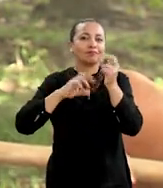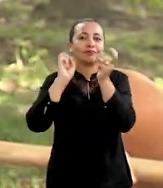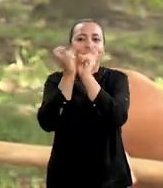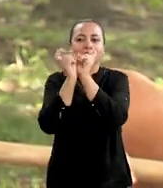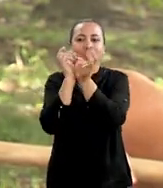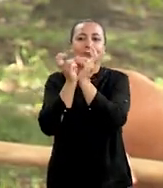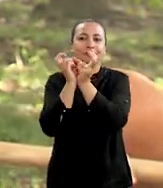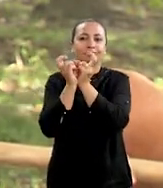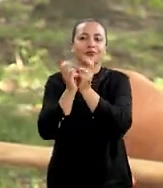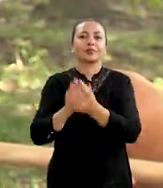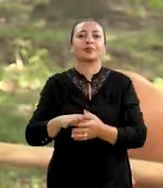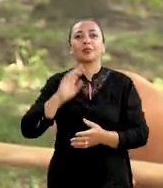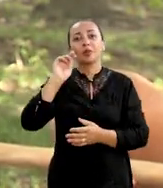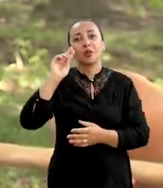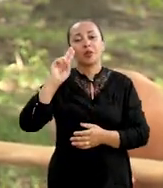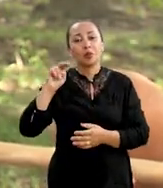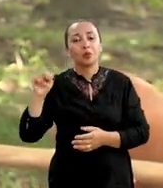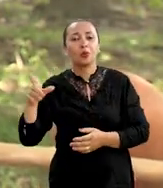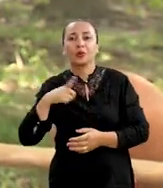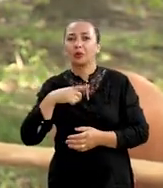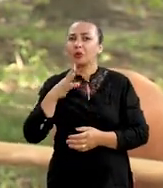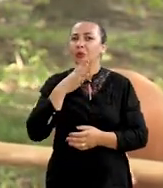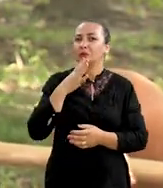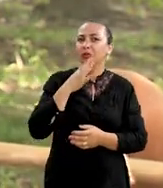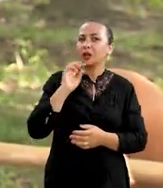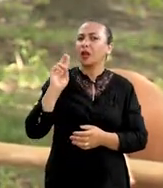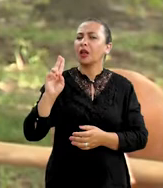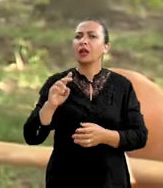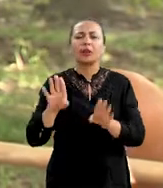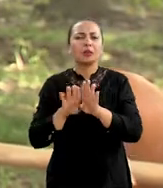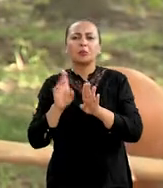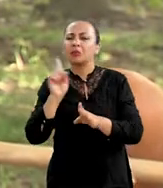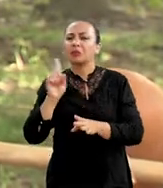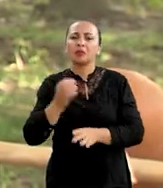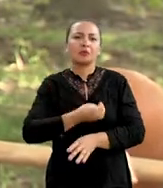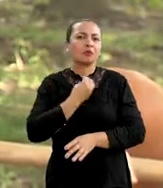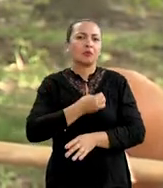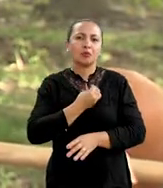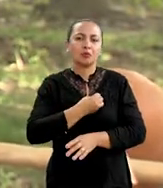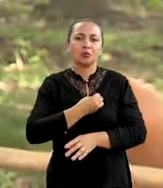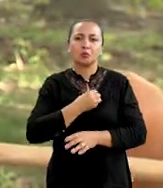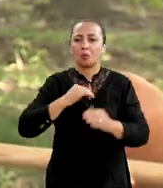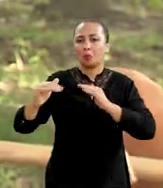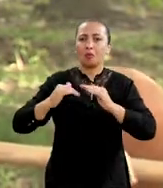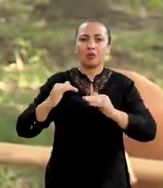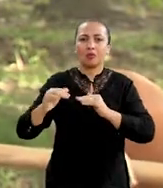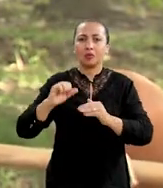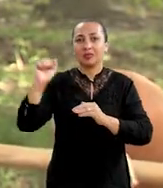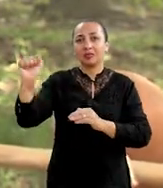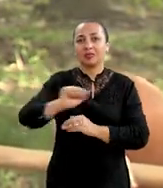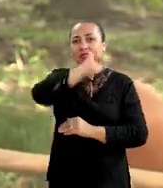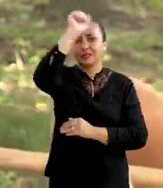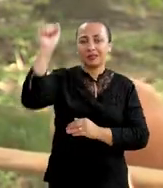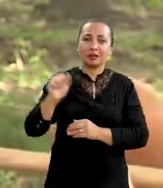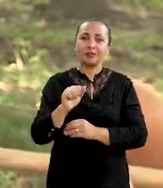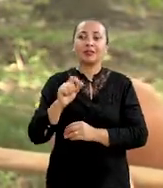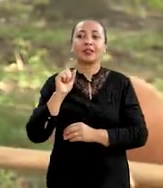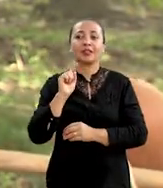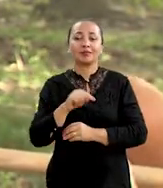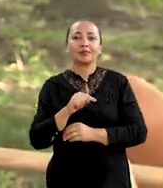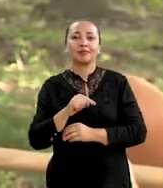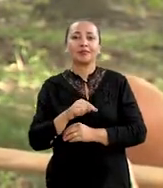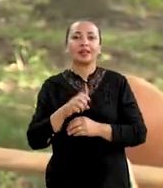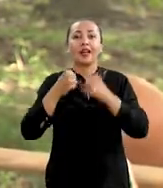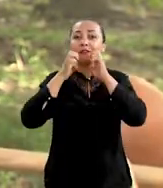capoeira e não ser conhecedora e nem vivenciar manifestações afro, ela